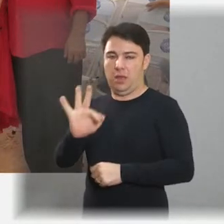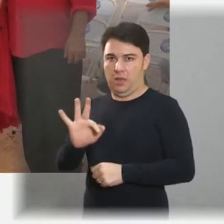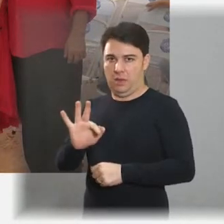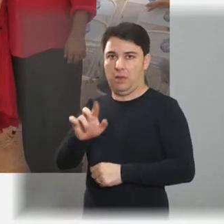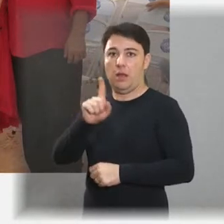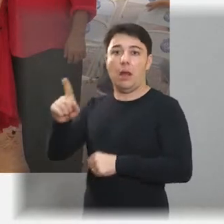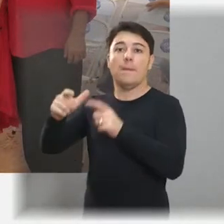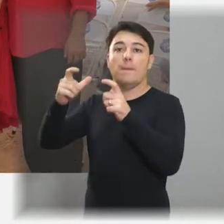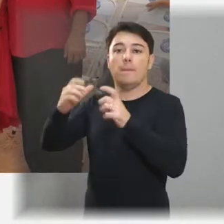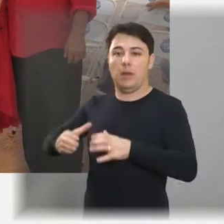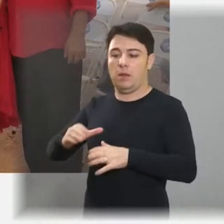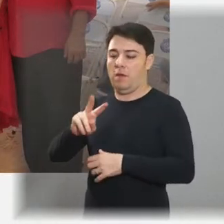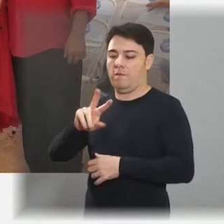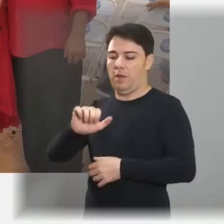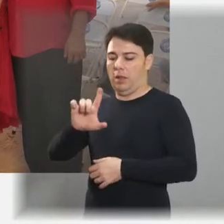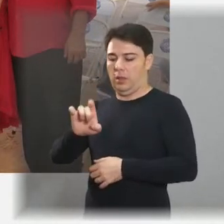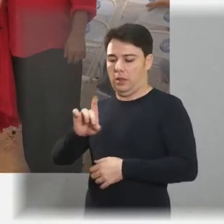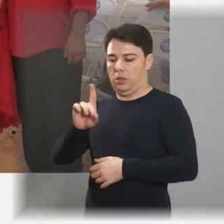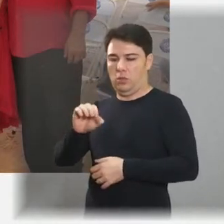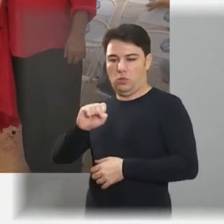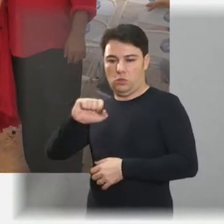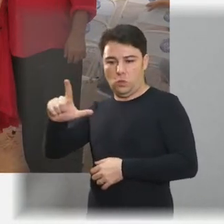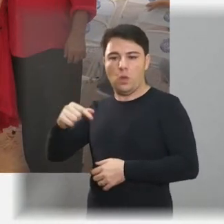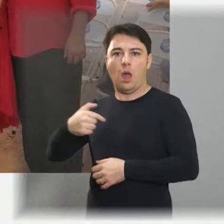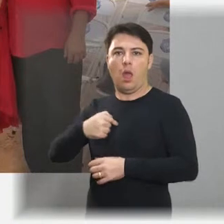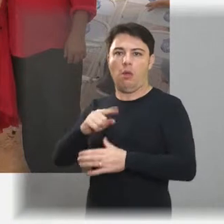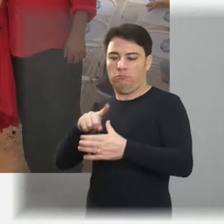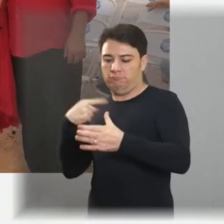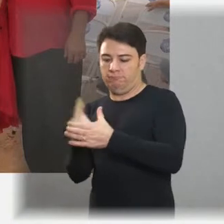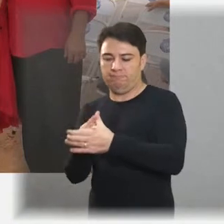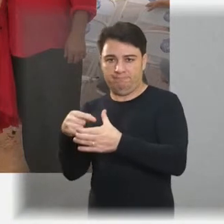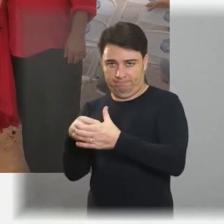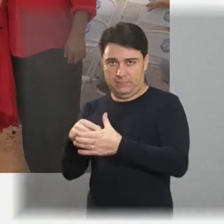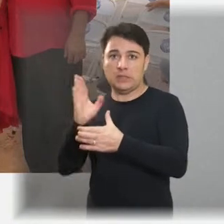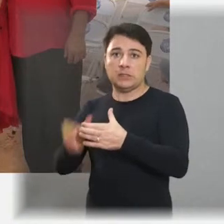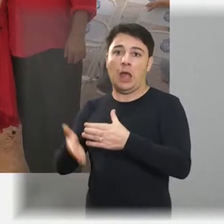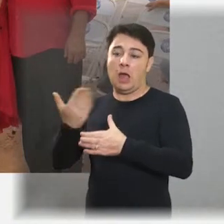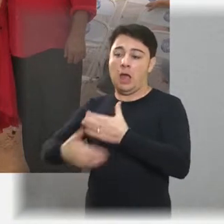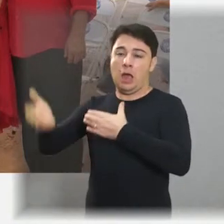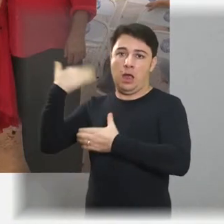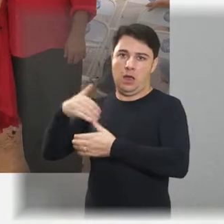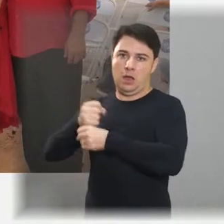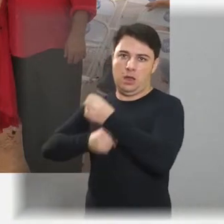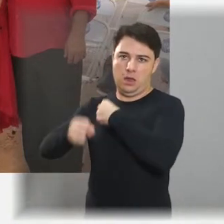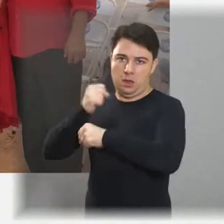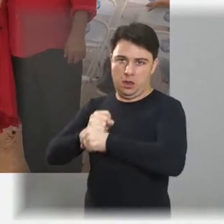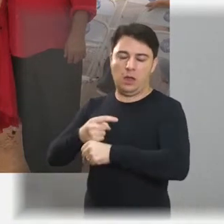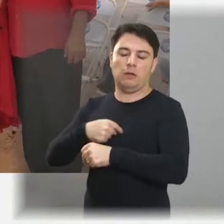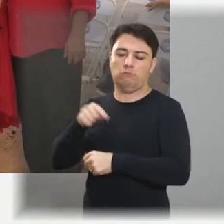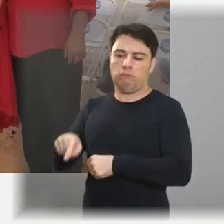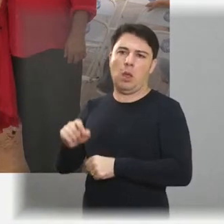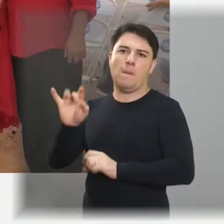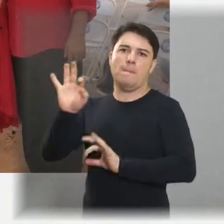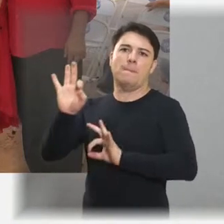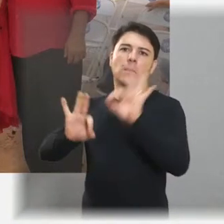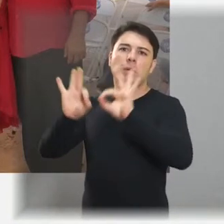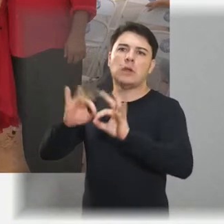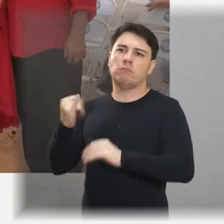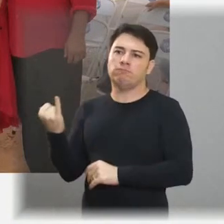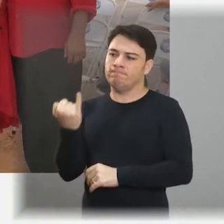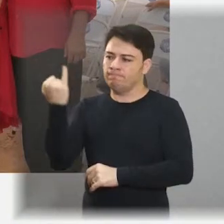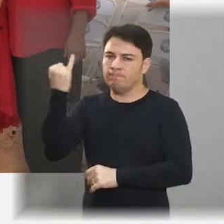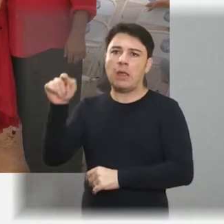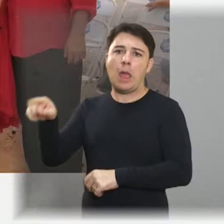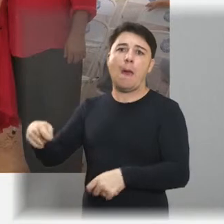que eu encaminho a eles. Faço parte desse projeto desde o ano passado. É um projeto muito interessante e eles